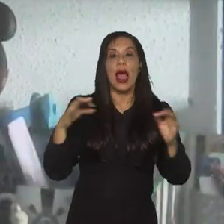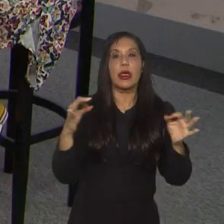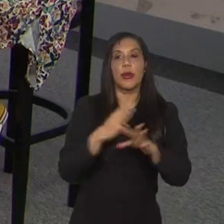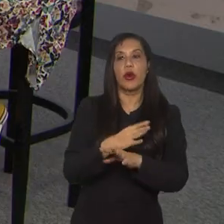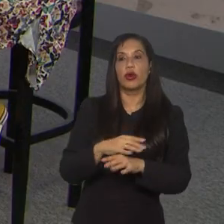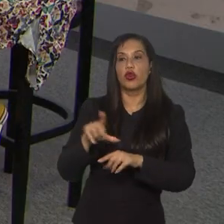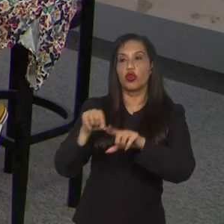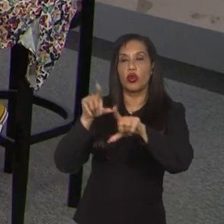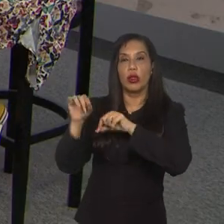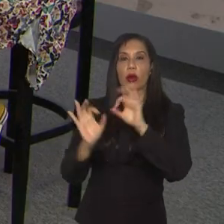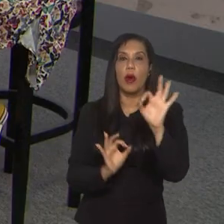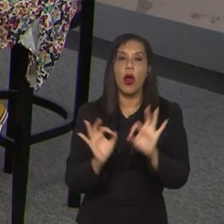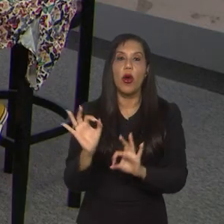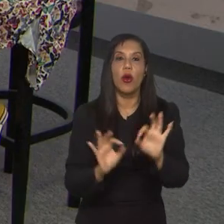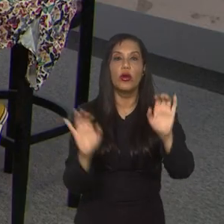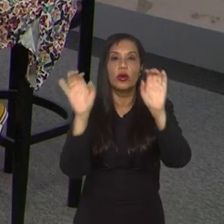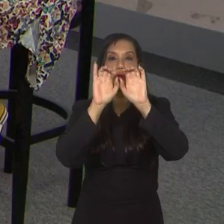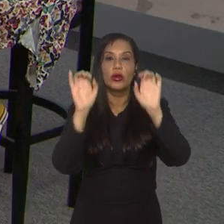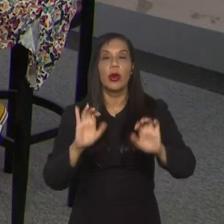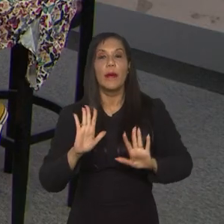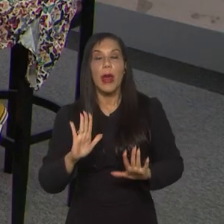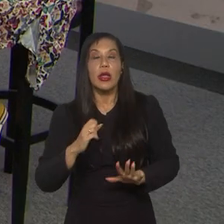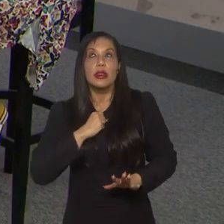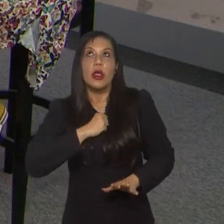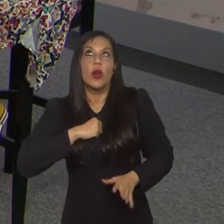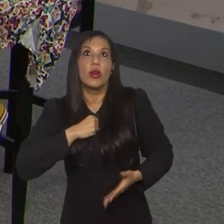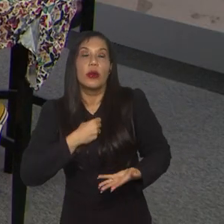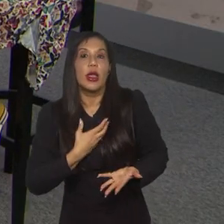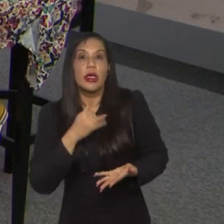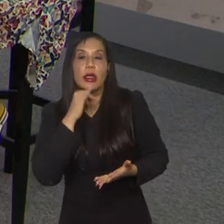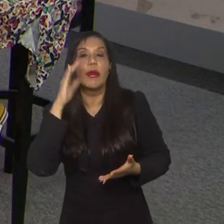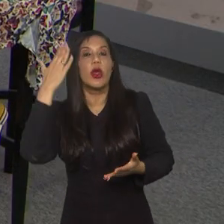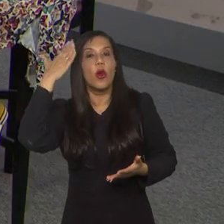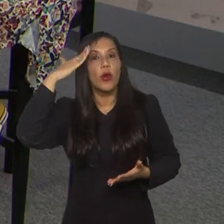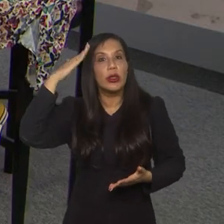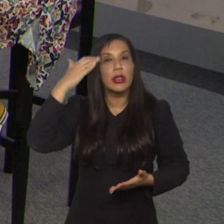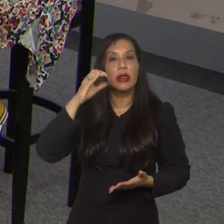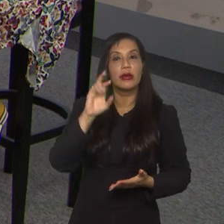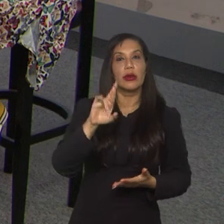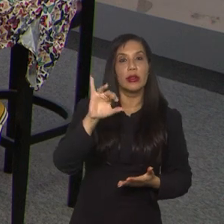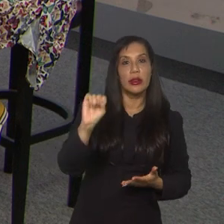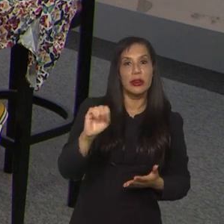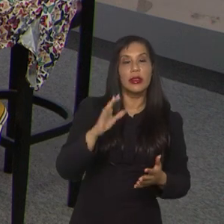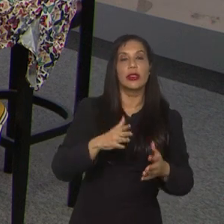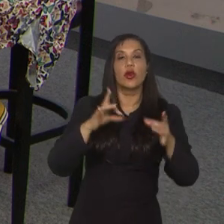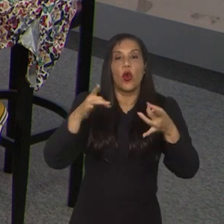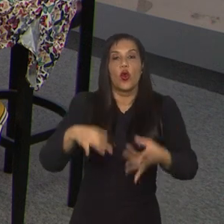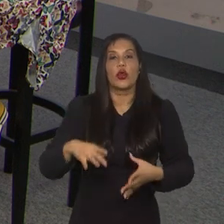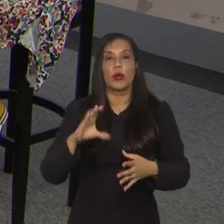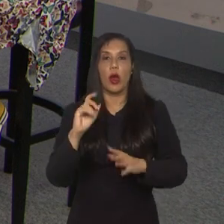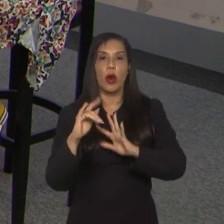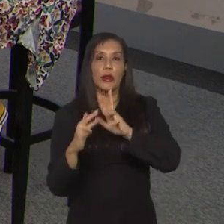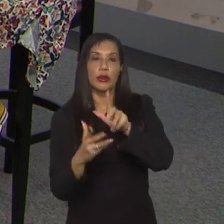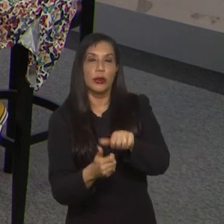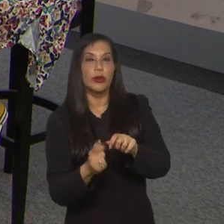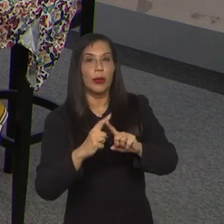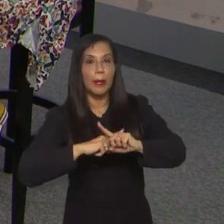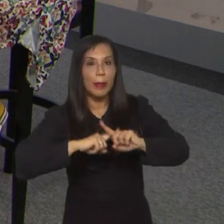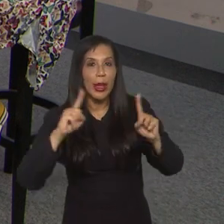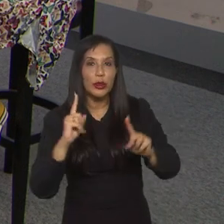formado, muito bem arrumado. Pelo saudosismo, eu entendo a Cristiane ir para a Copa se despedir, mas pelo